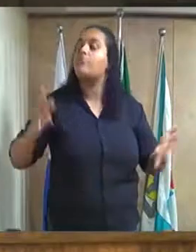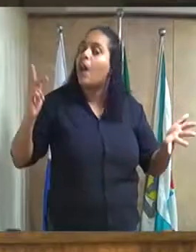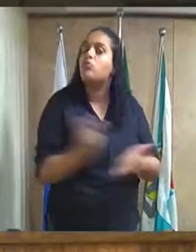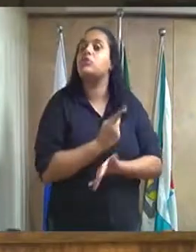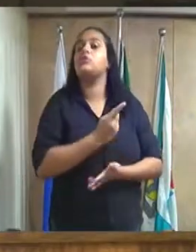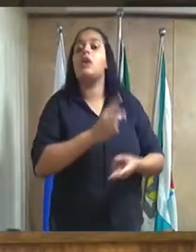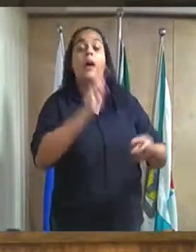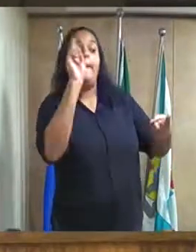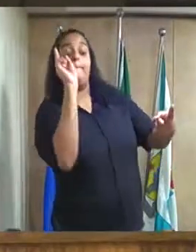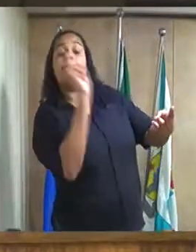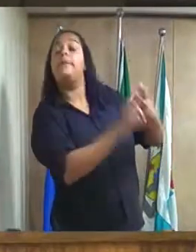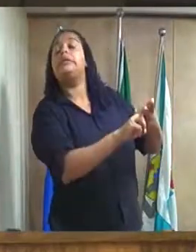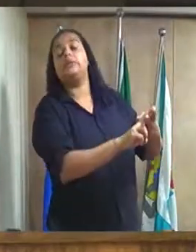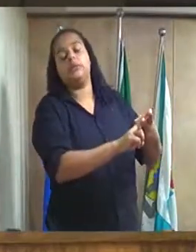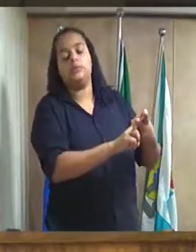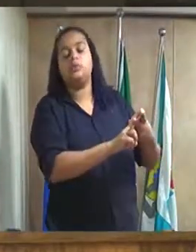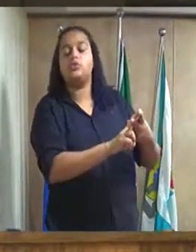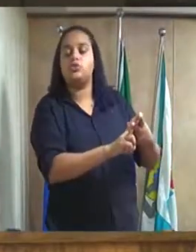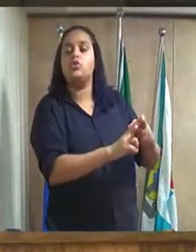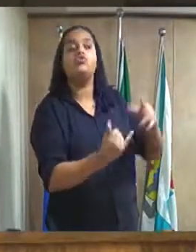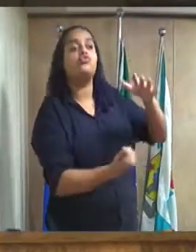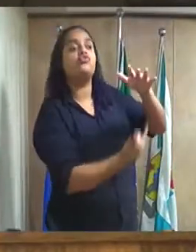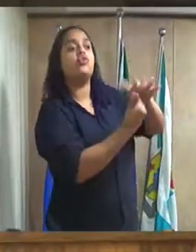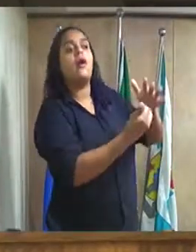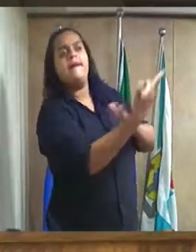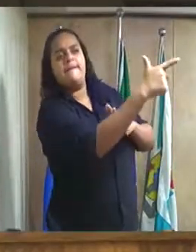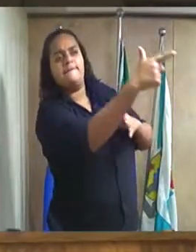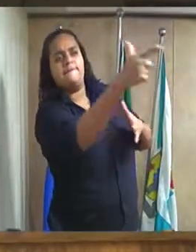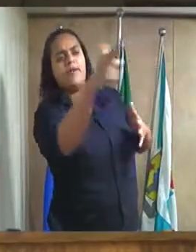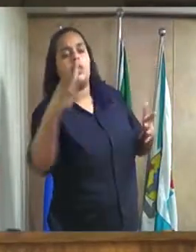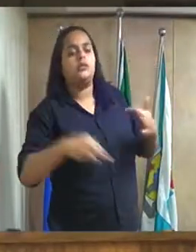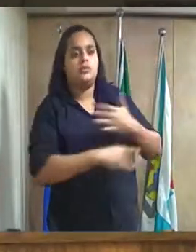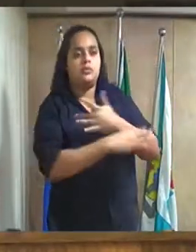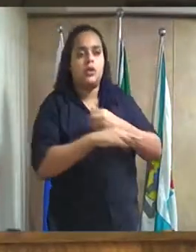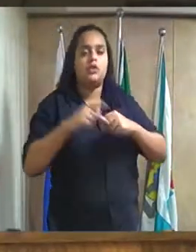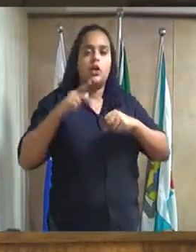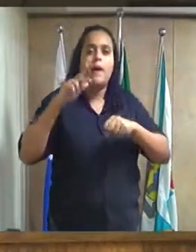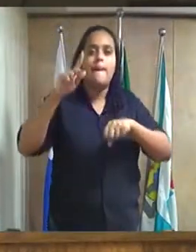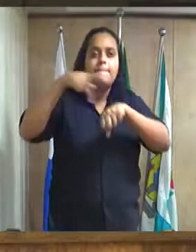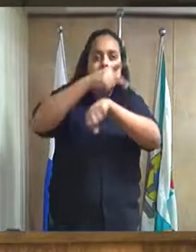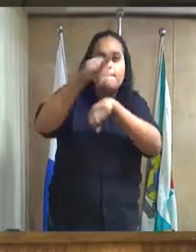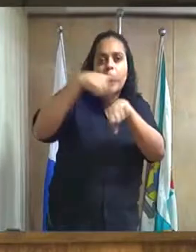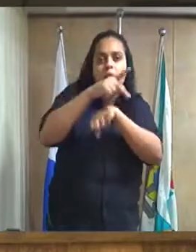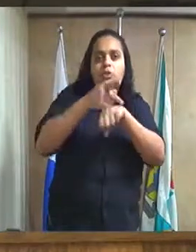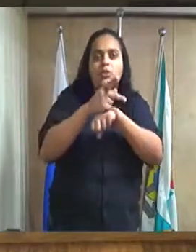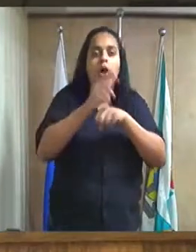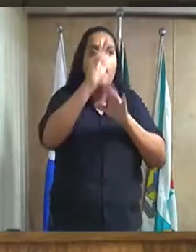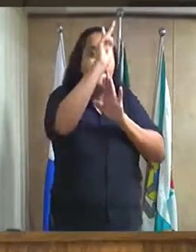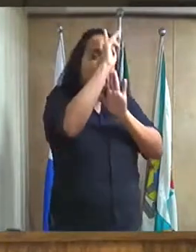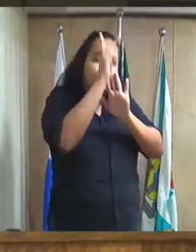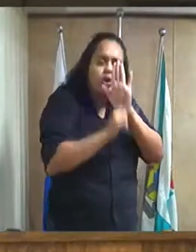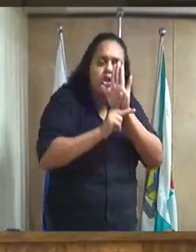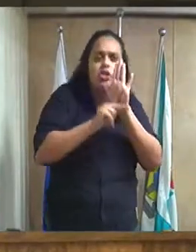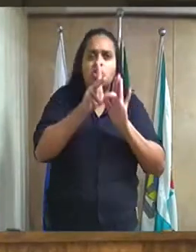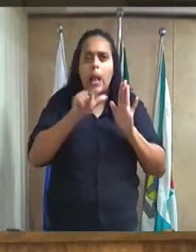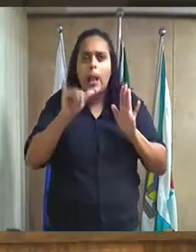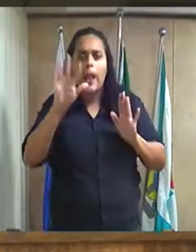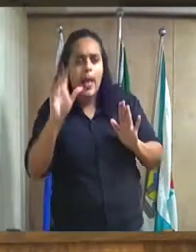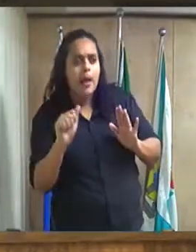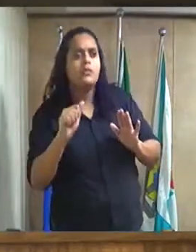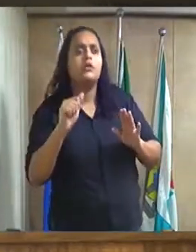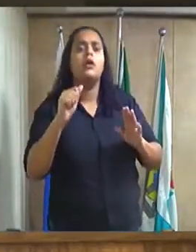presídios localizados em diversas cidades do país. O presente projeto de lei tem o objetivo